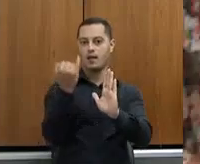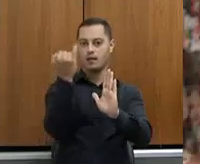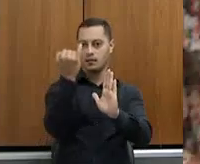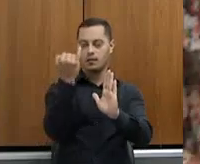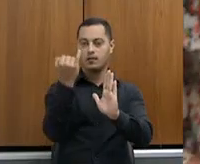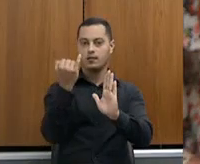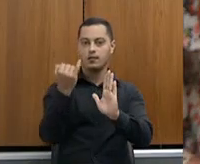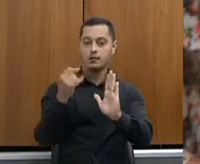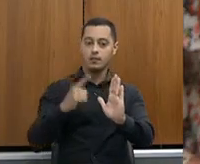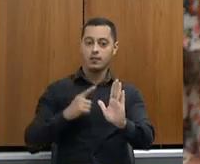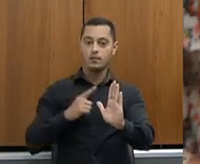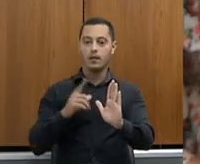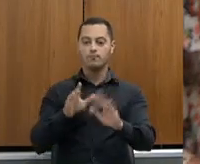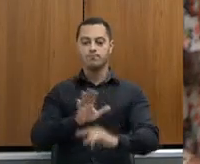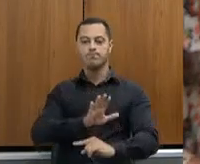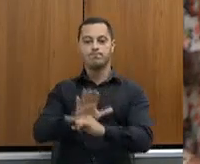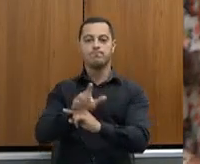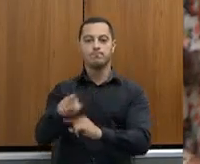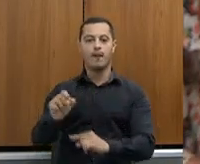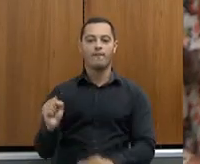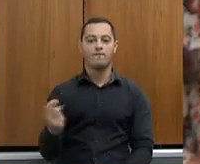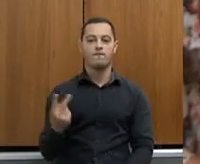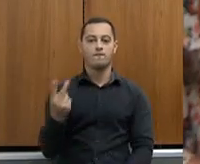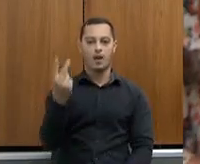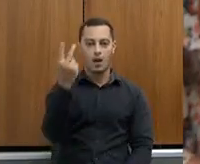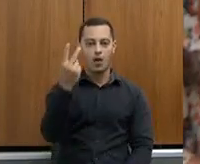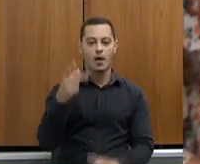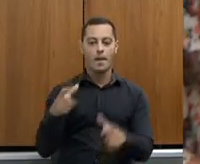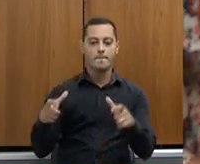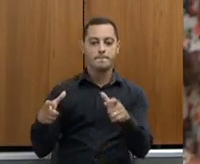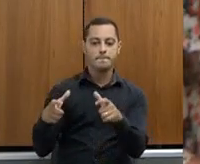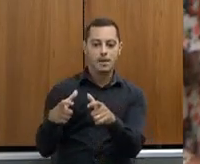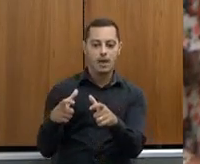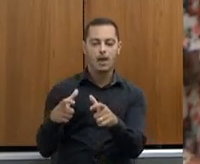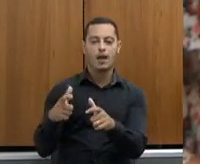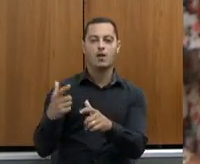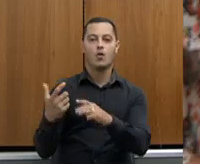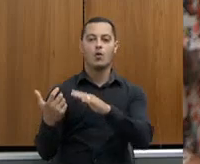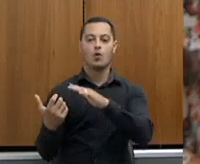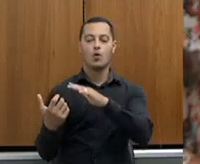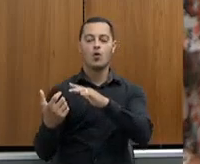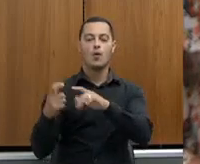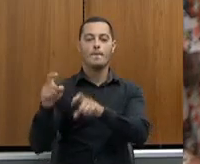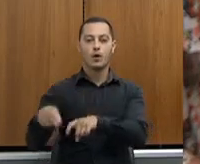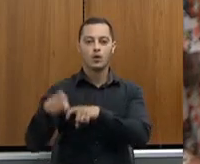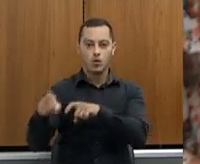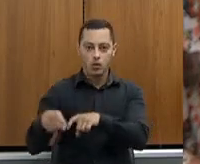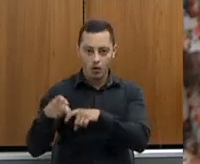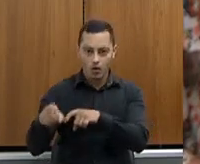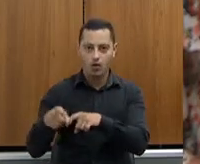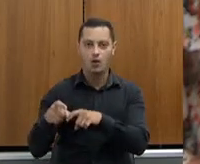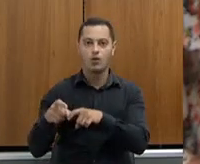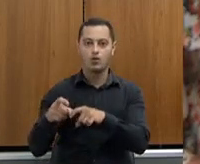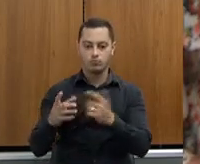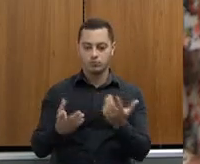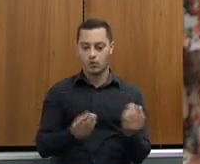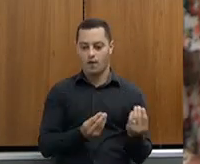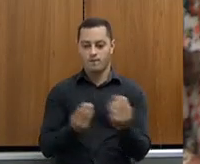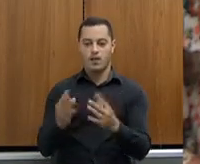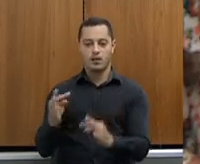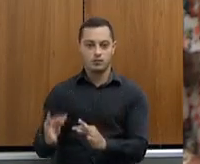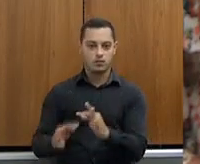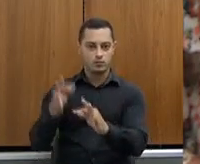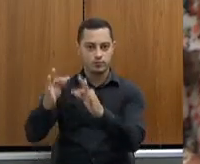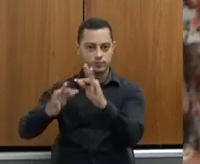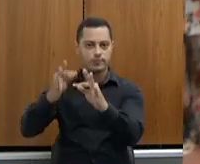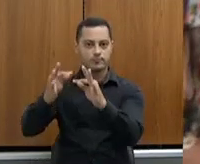valor para esses produtores, principalmente são pequenas propriedades que trabalham com essa tecnologia e estão trazendo turismo agregado